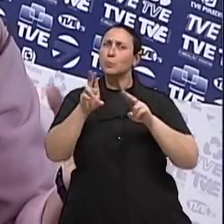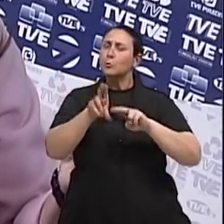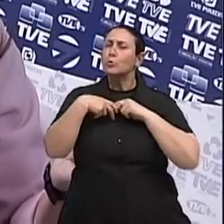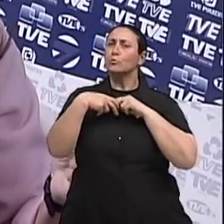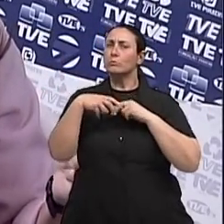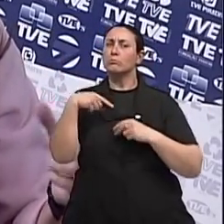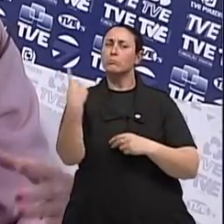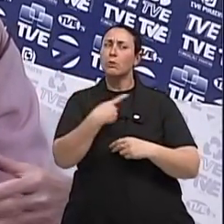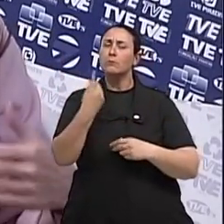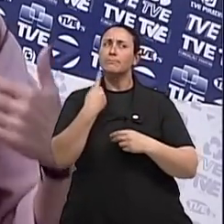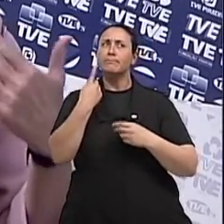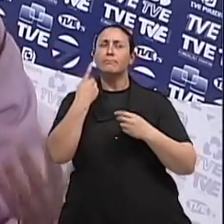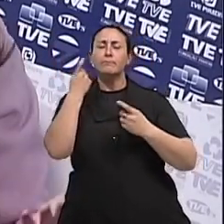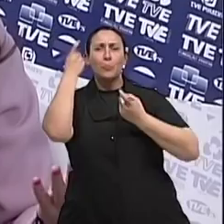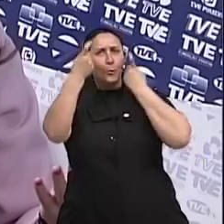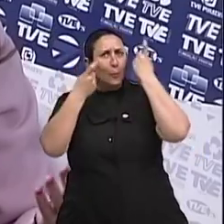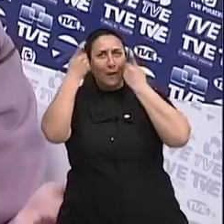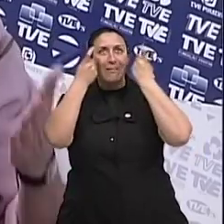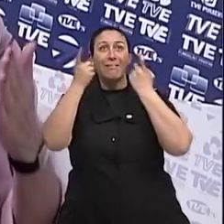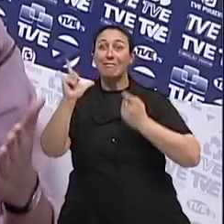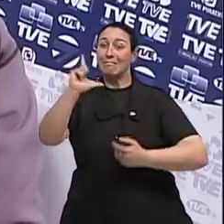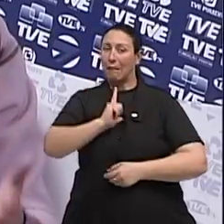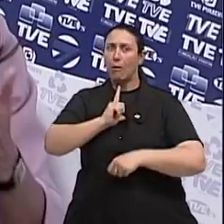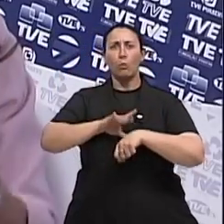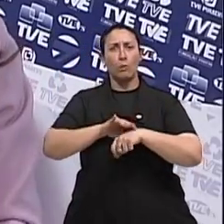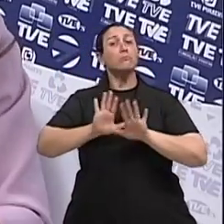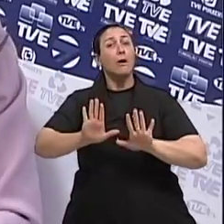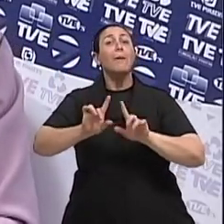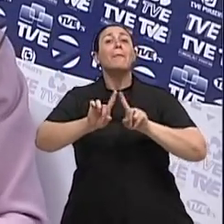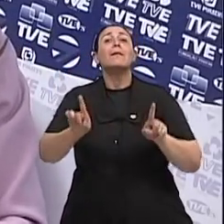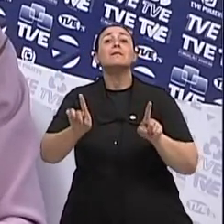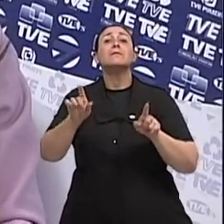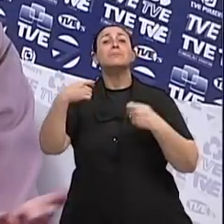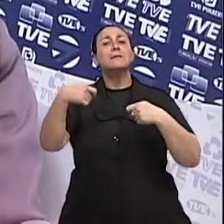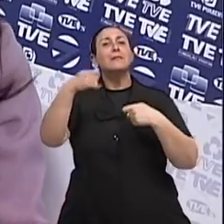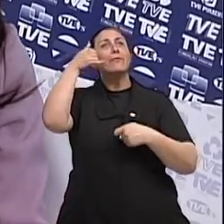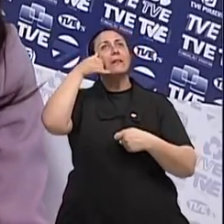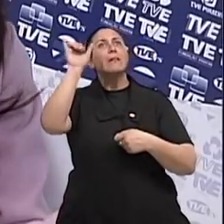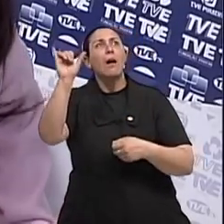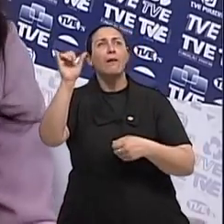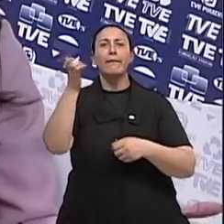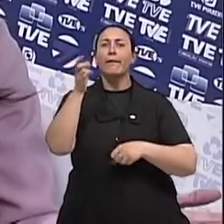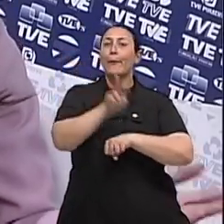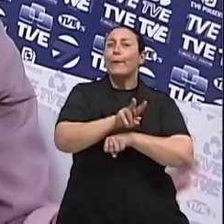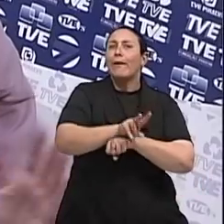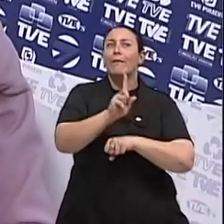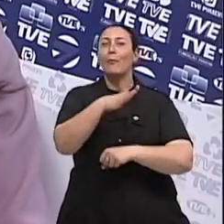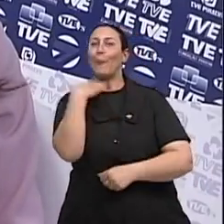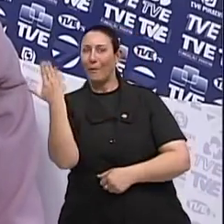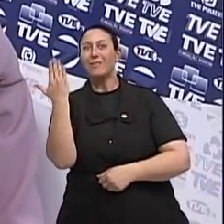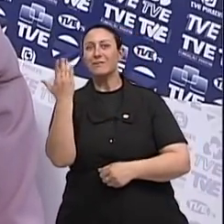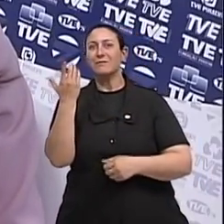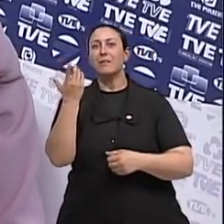preocupado com ter a doença. Nós podemos evitar de morrer da doença, mas talvez evitar de ter ainda não